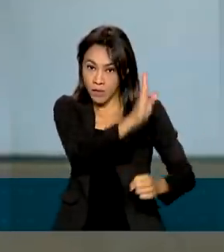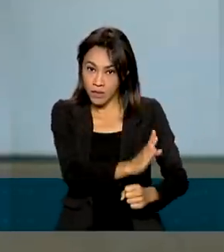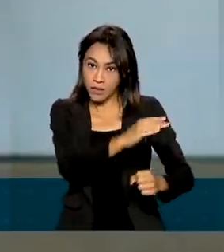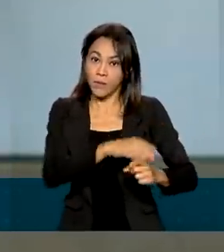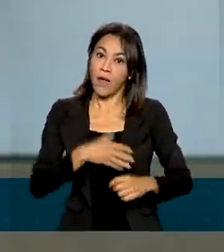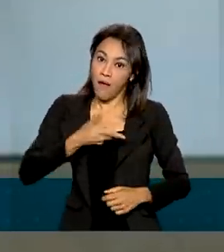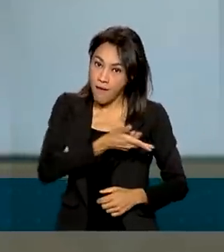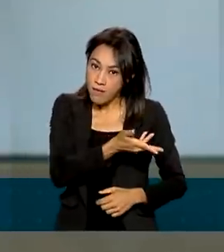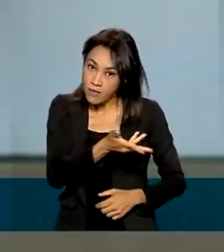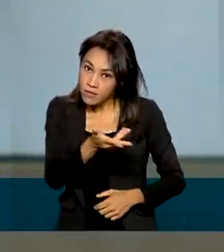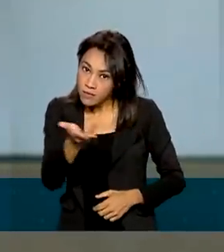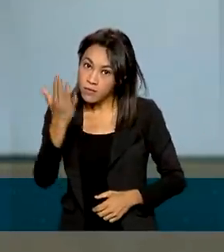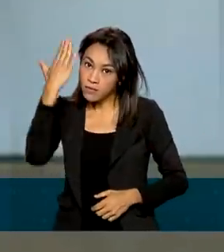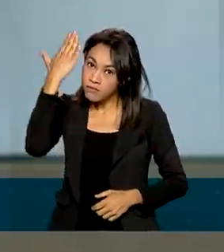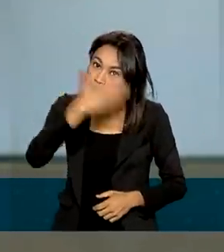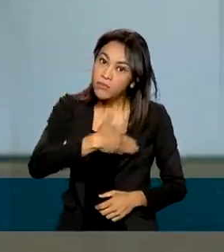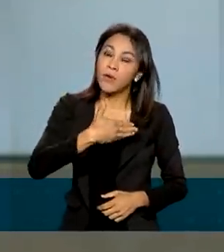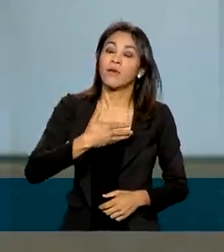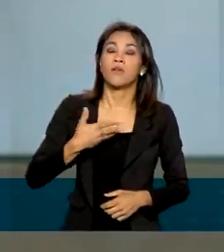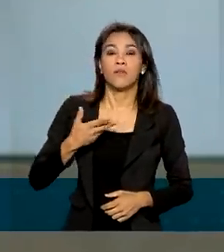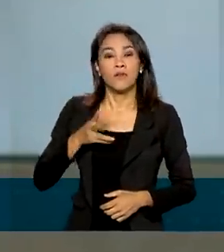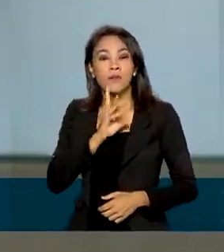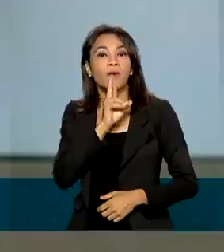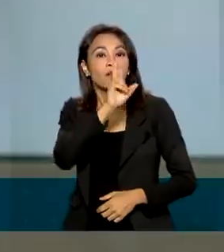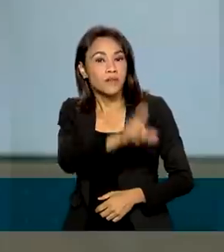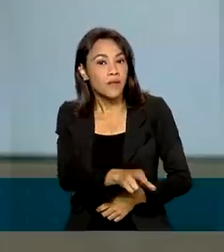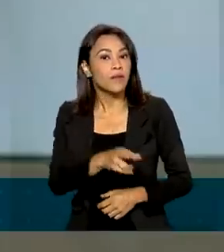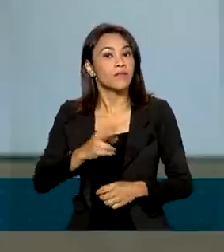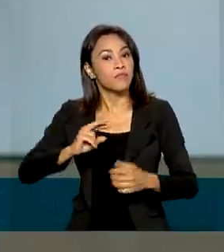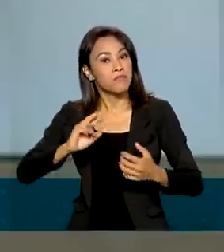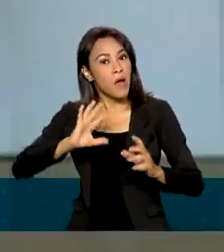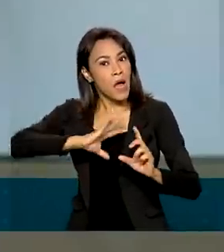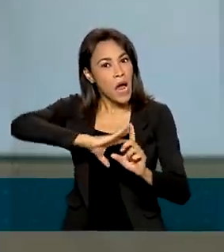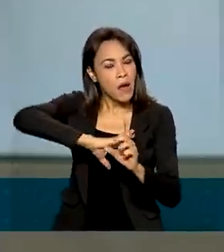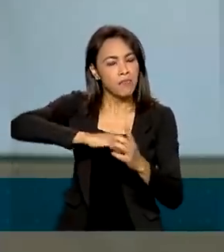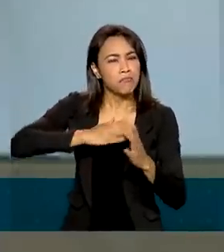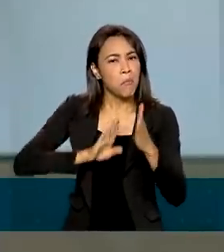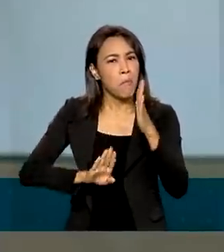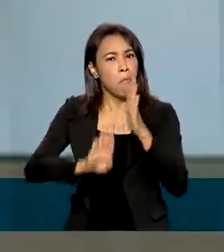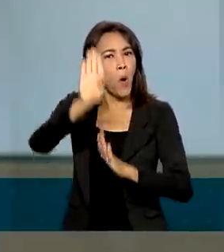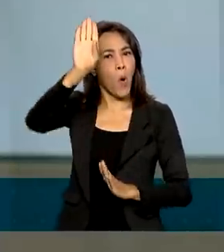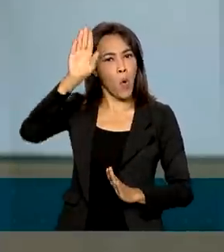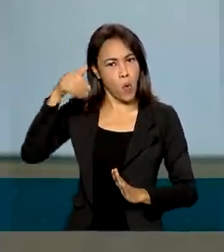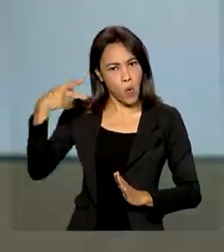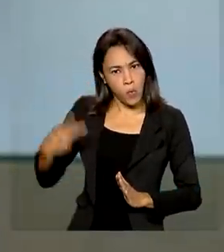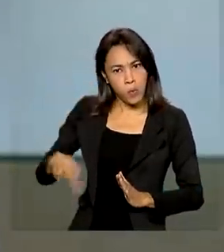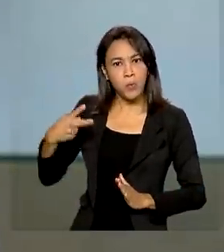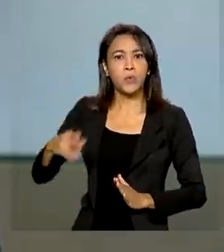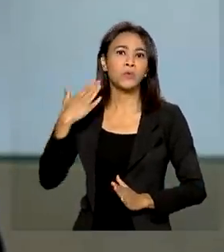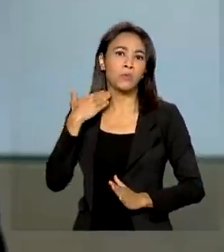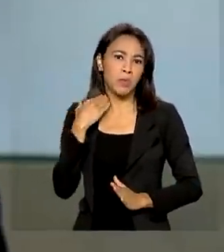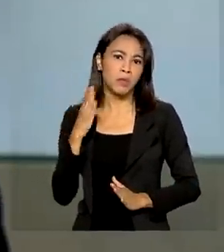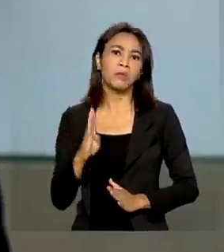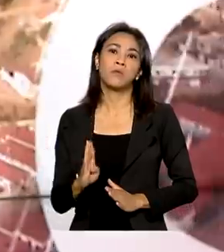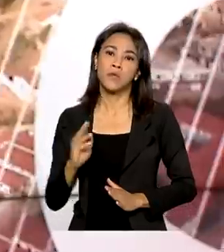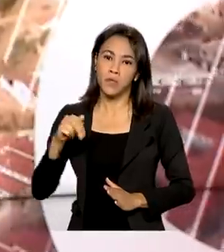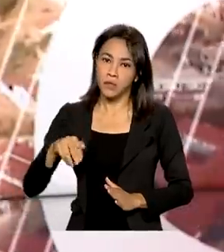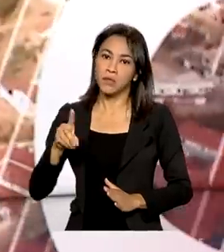É isso que mostra esse resultado recorde na história do sistema financeiro nacional.